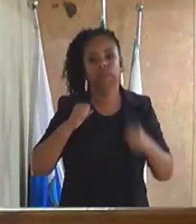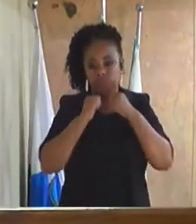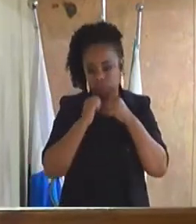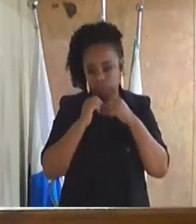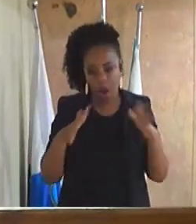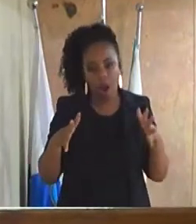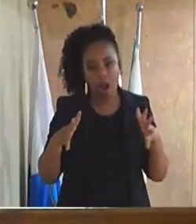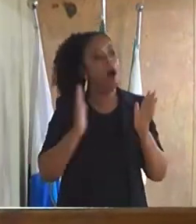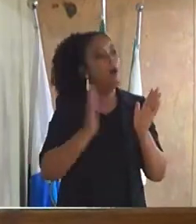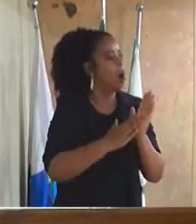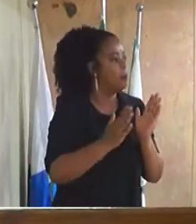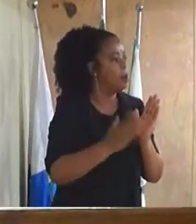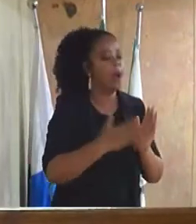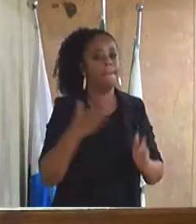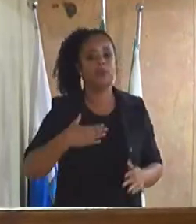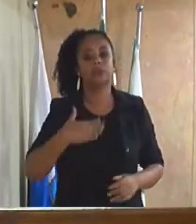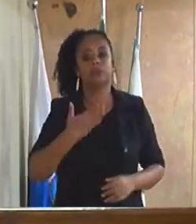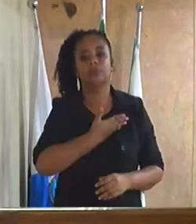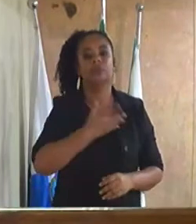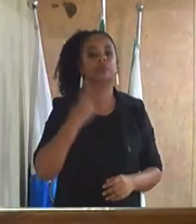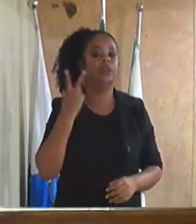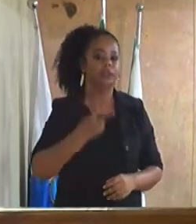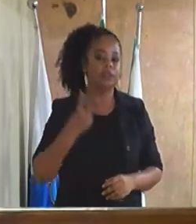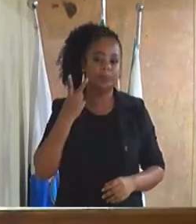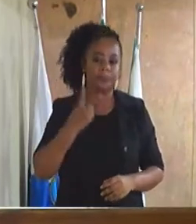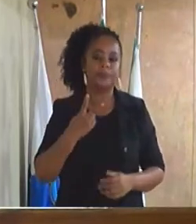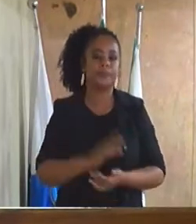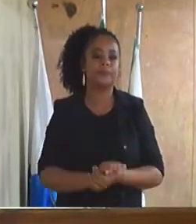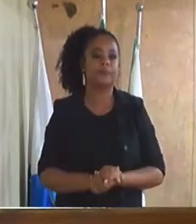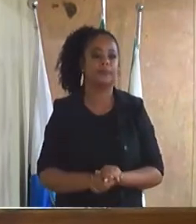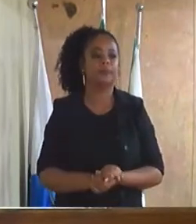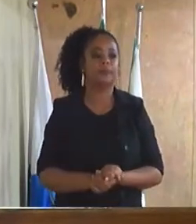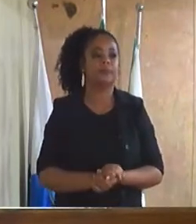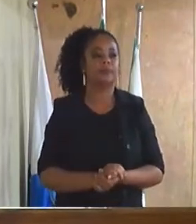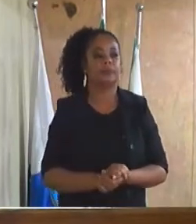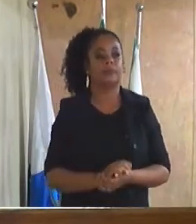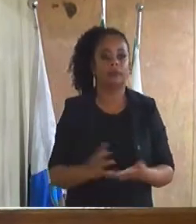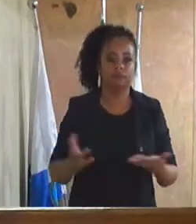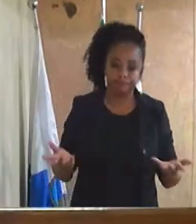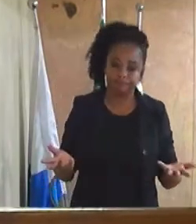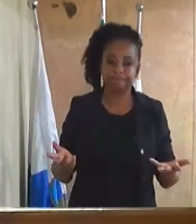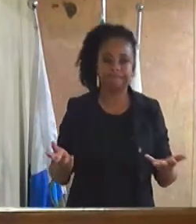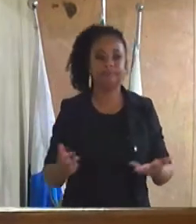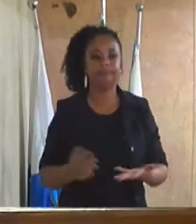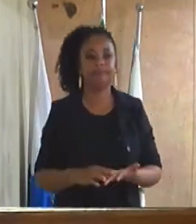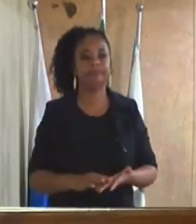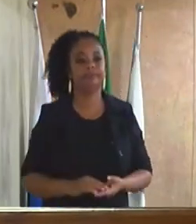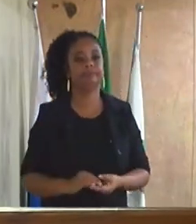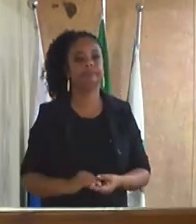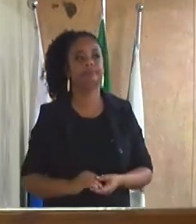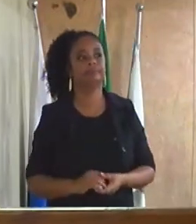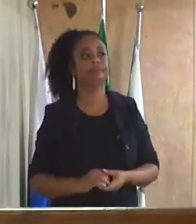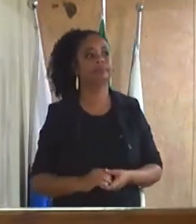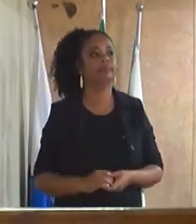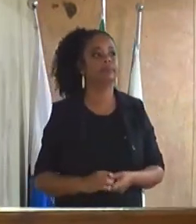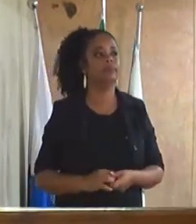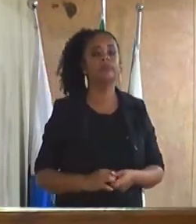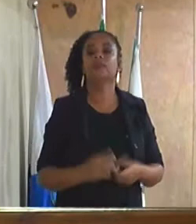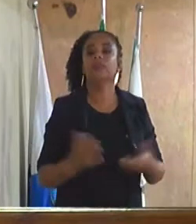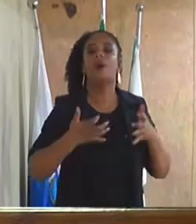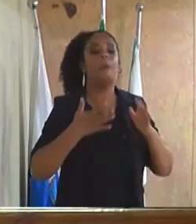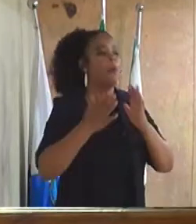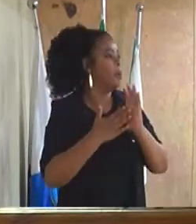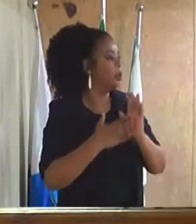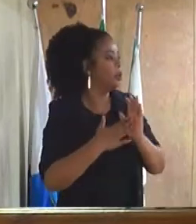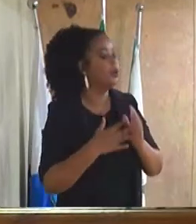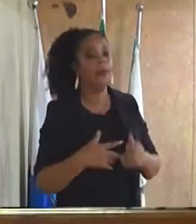meus amigos vereadores, quero dar-se parabéns pessoalmente